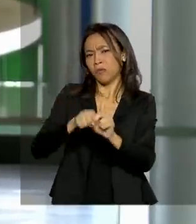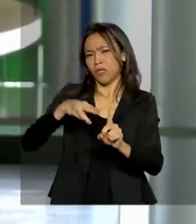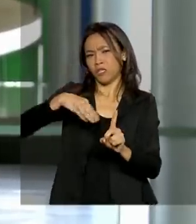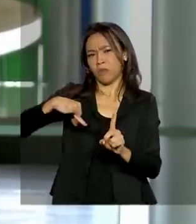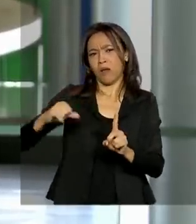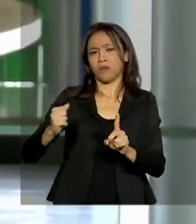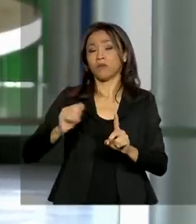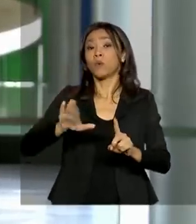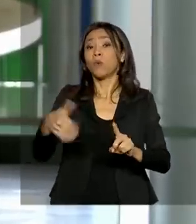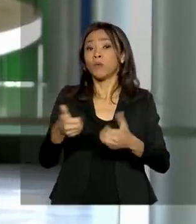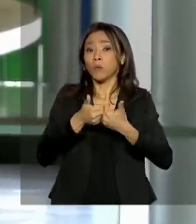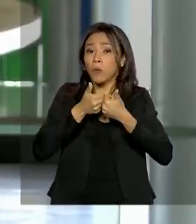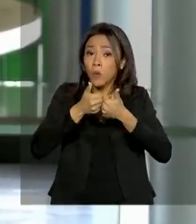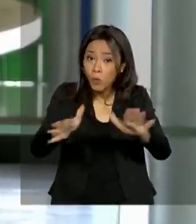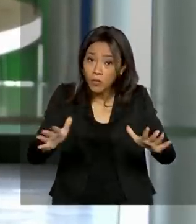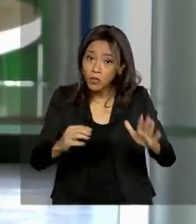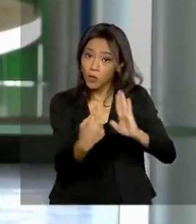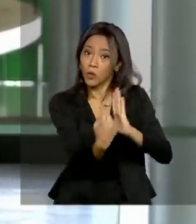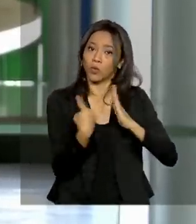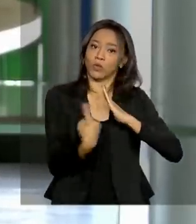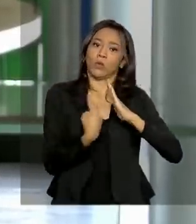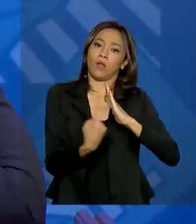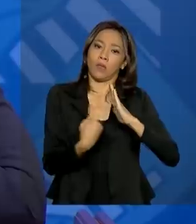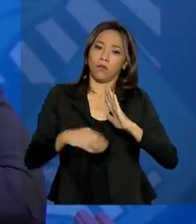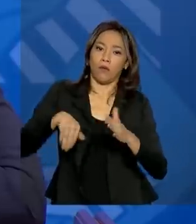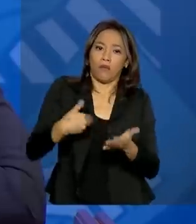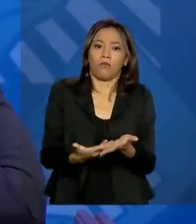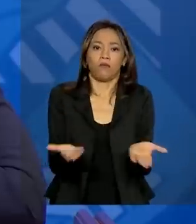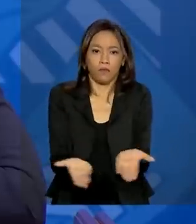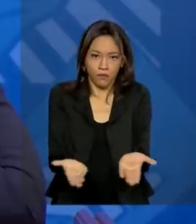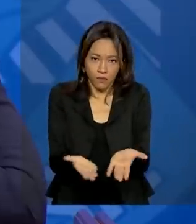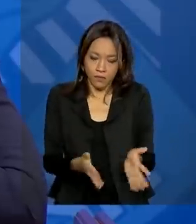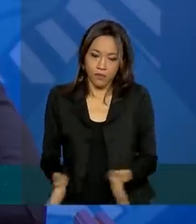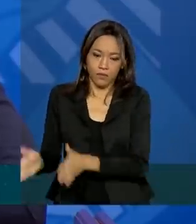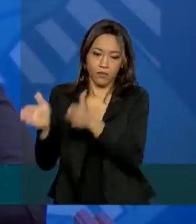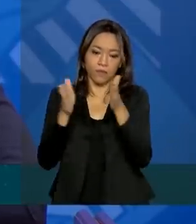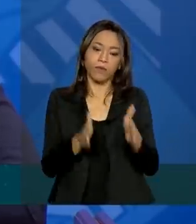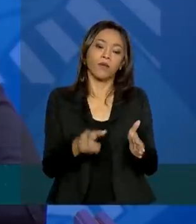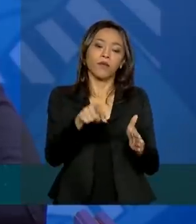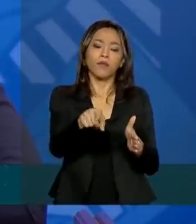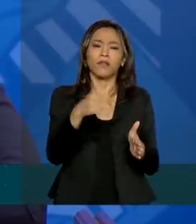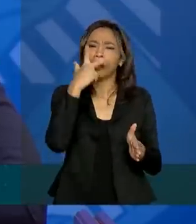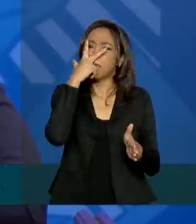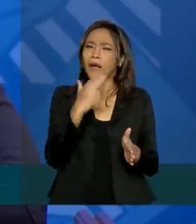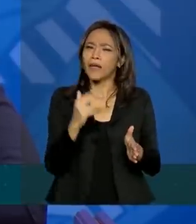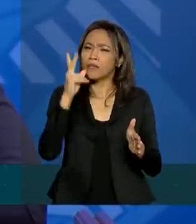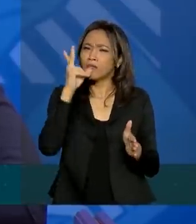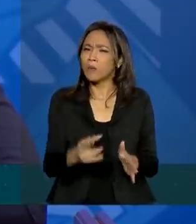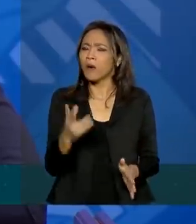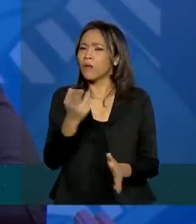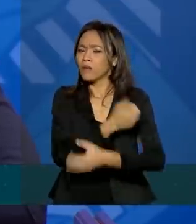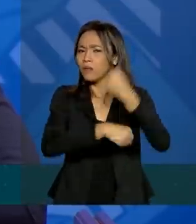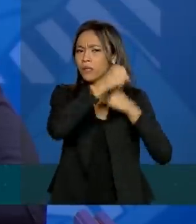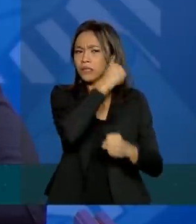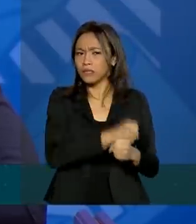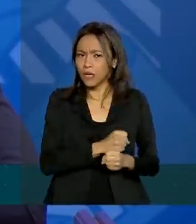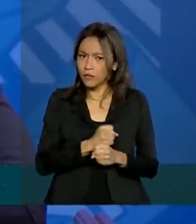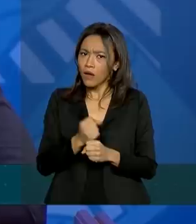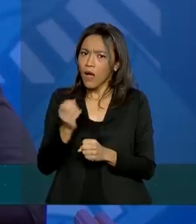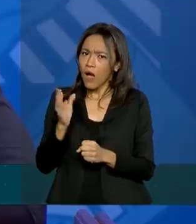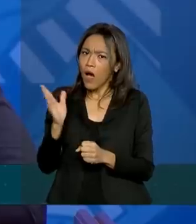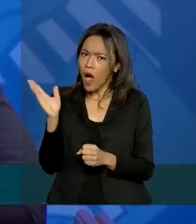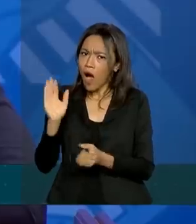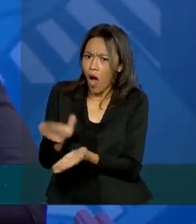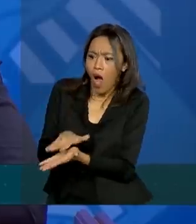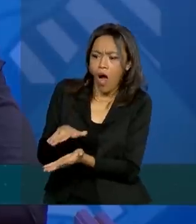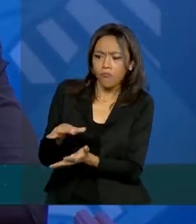começou o isolamento social, até agora. A situação está parecida com o que havia no passado. Um ligeiro aumento, mas não